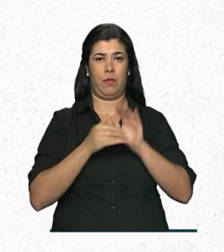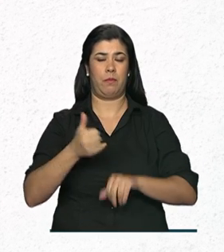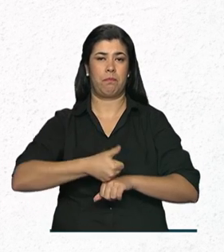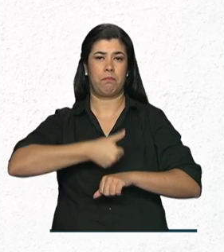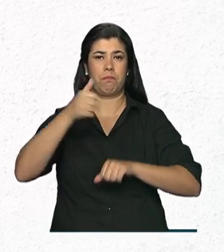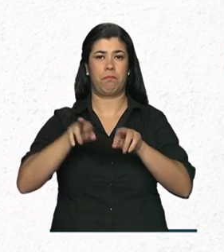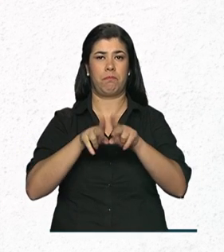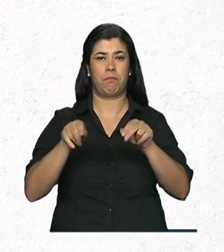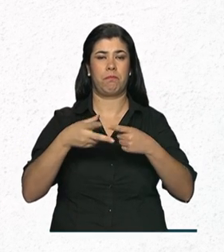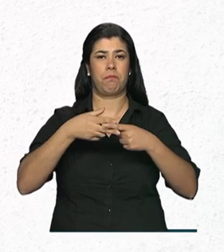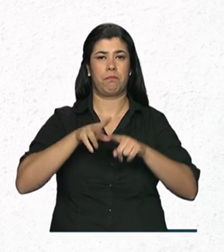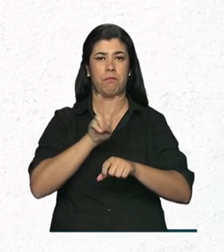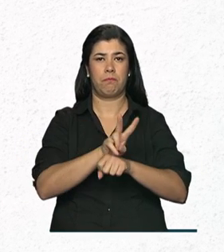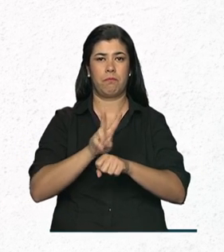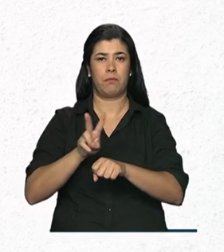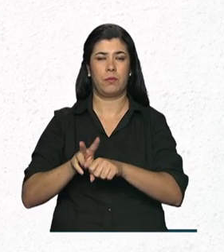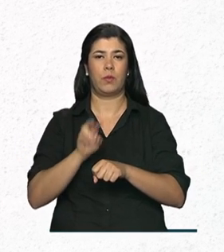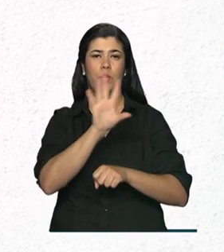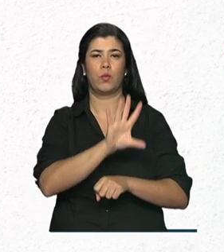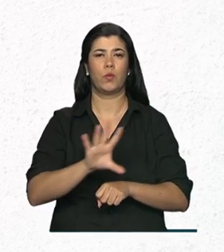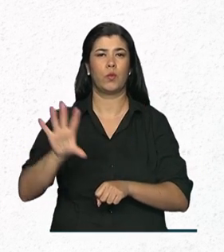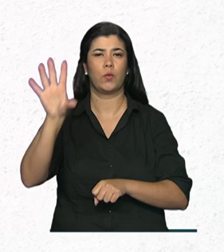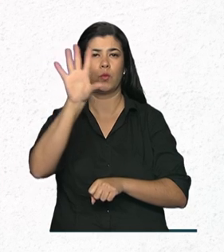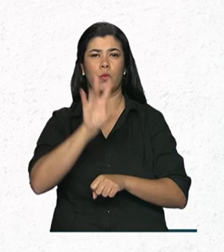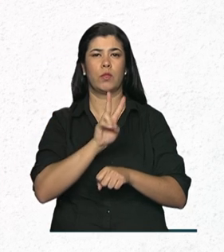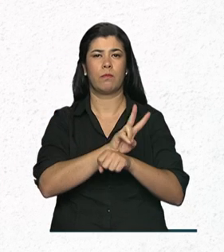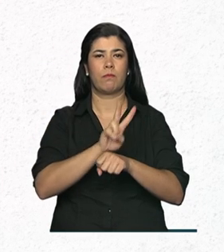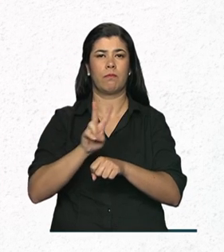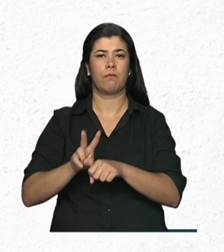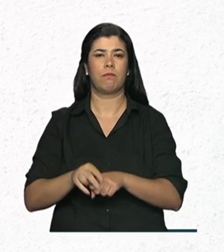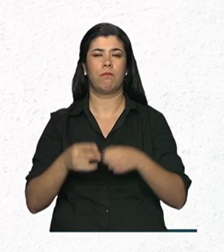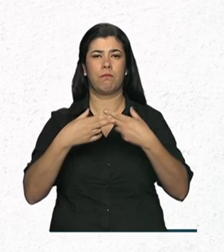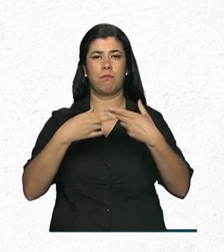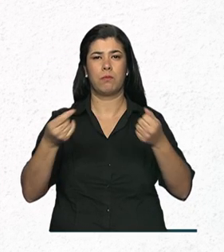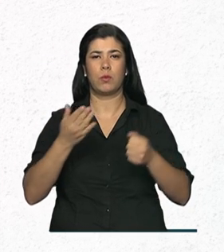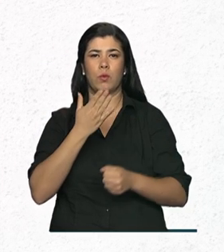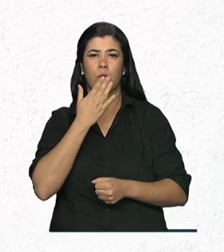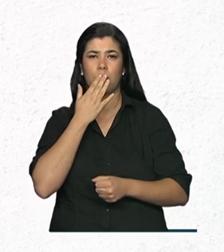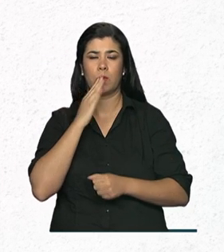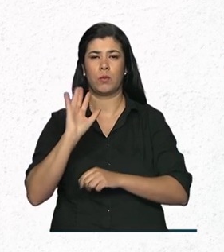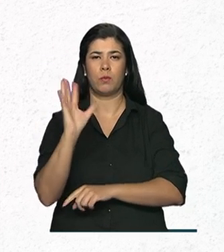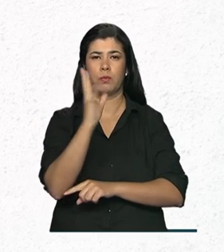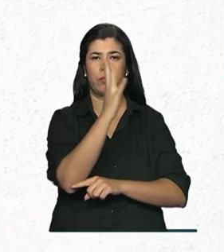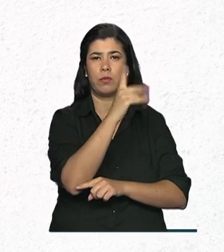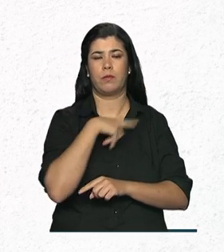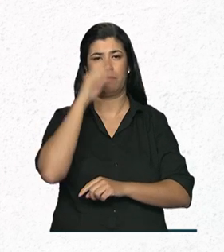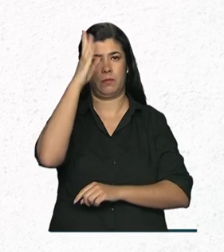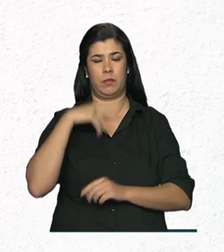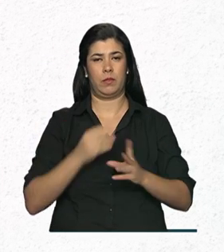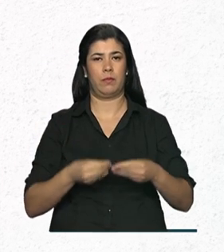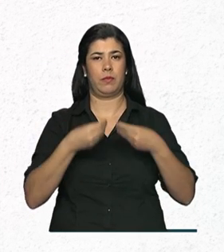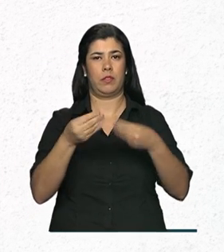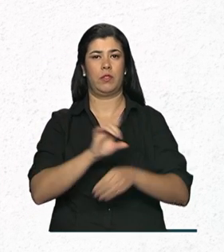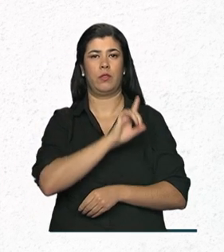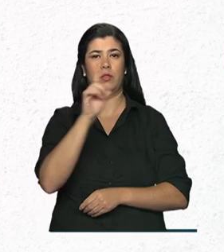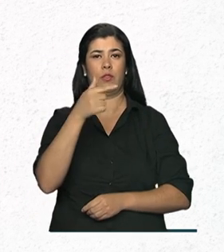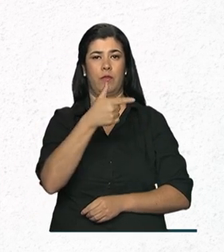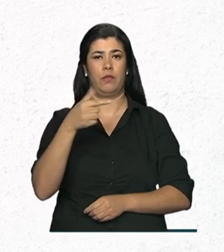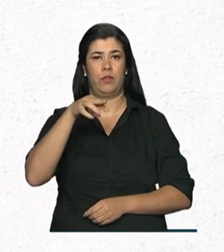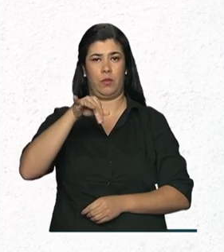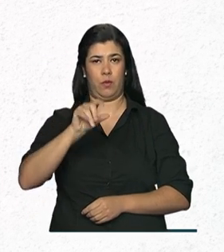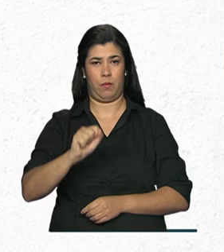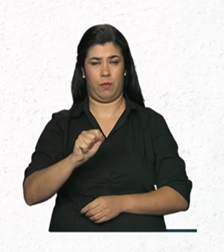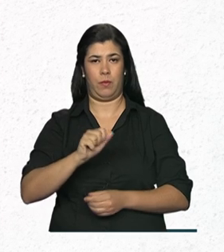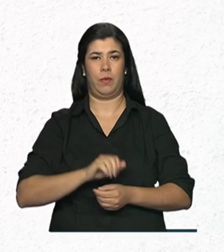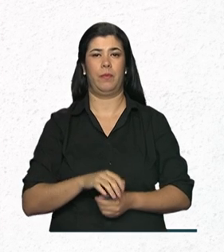melhoria ou manutenção do estado de conservação das espécies da biodiversidade brasileira e será entregue no dia 22